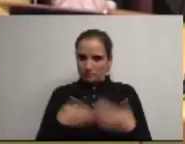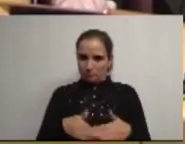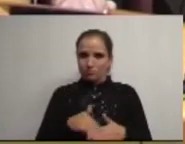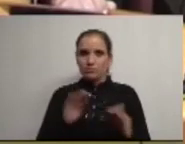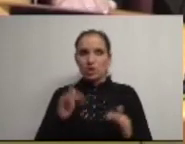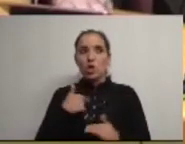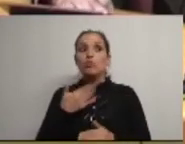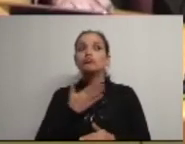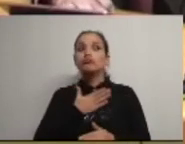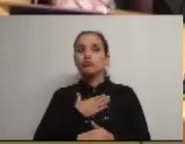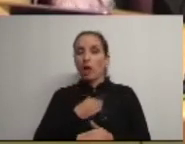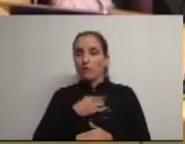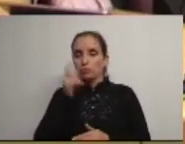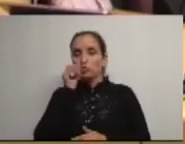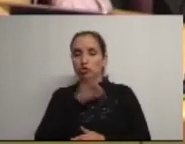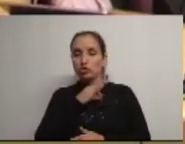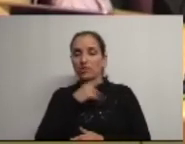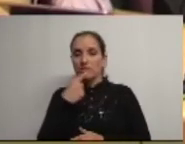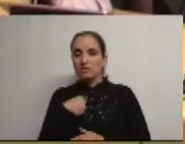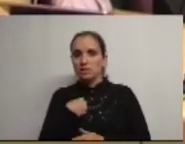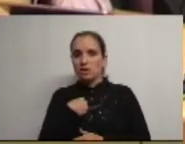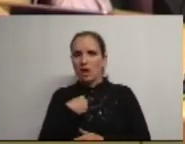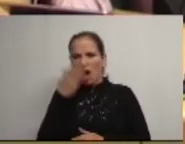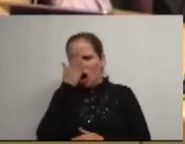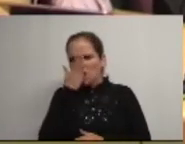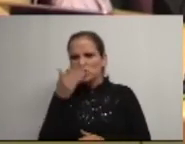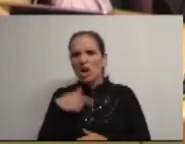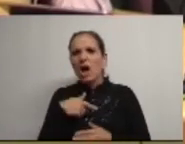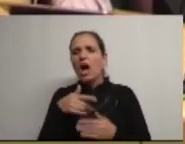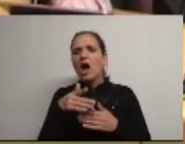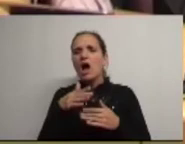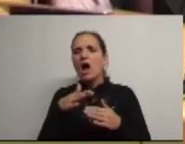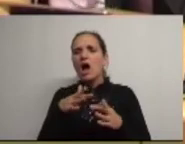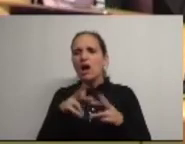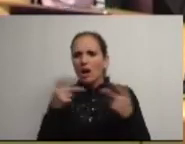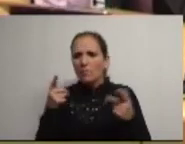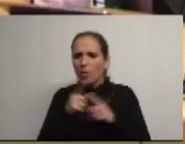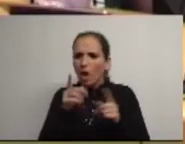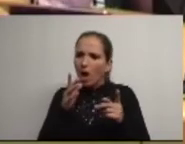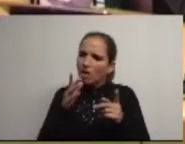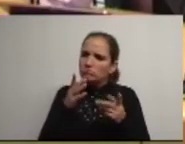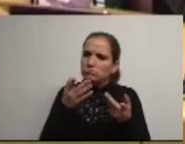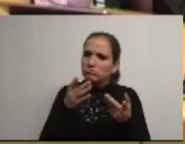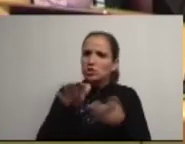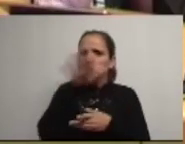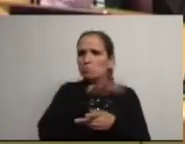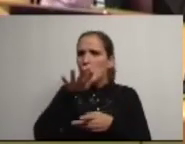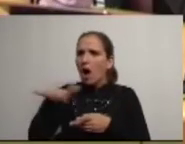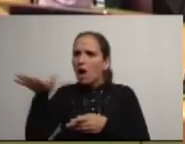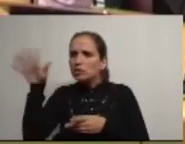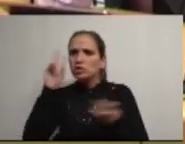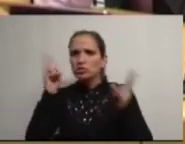Mas eu gostava que o me dissesse acha que a Câmara não devia ter intervenção em espaços